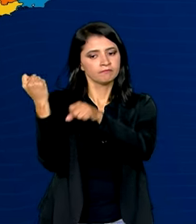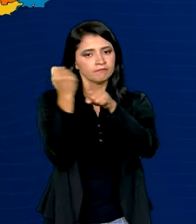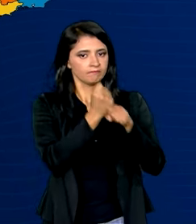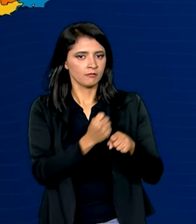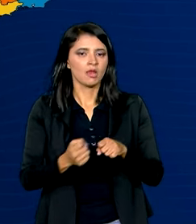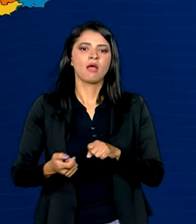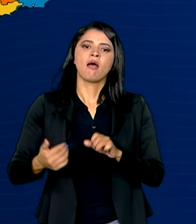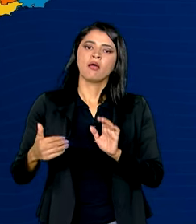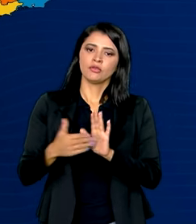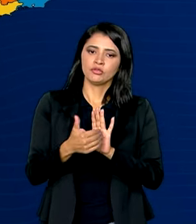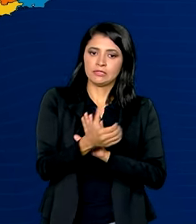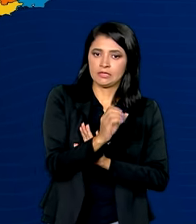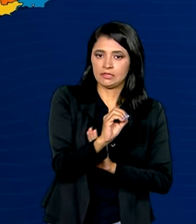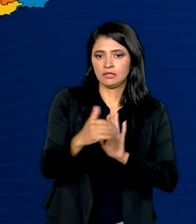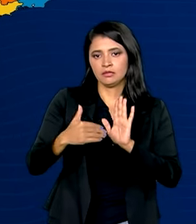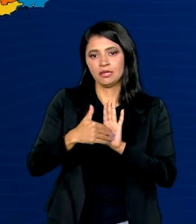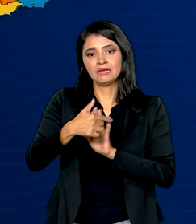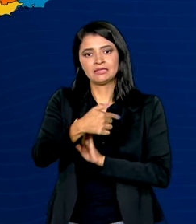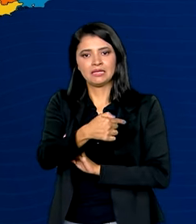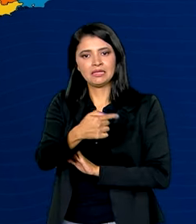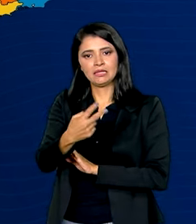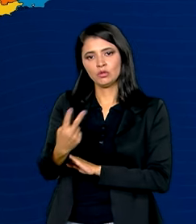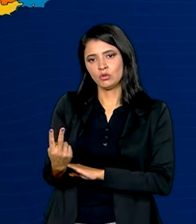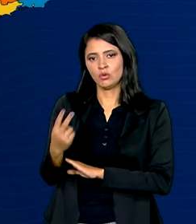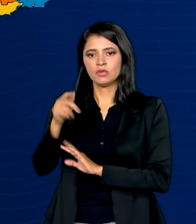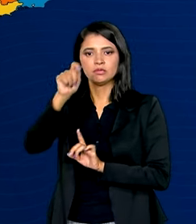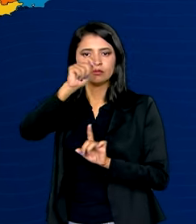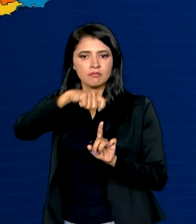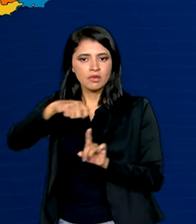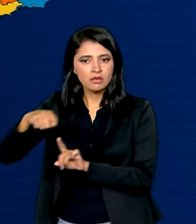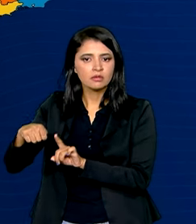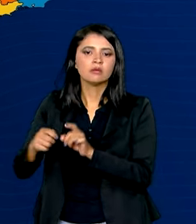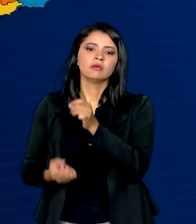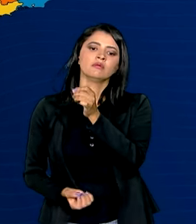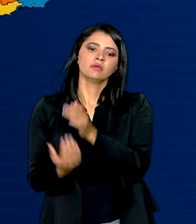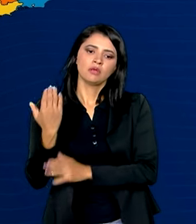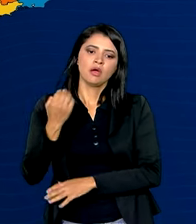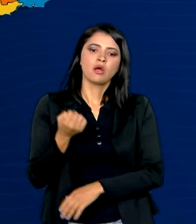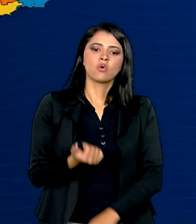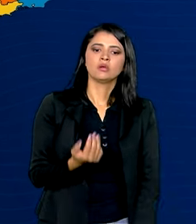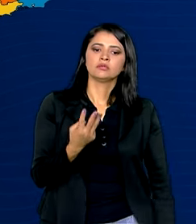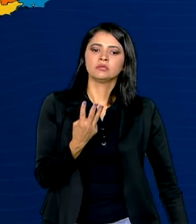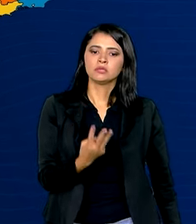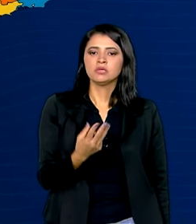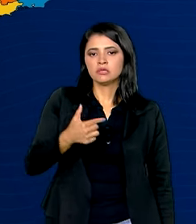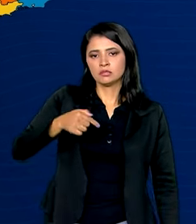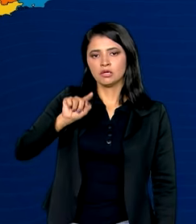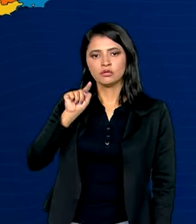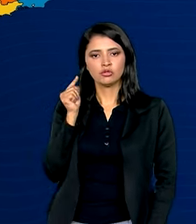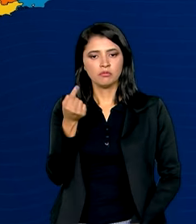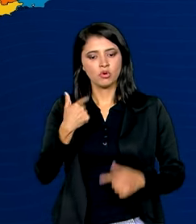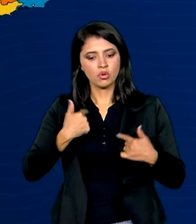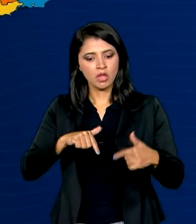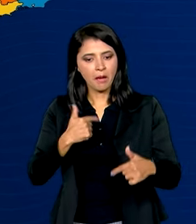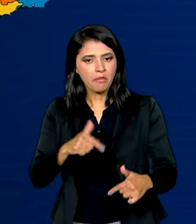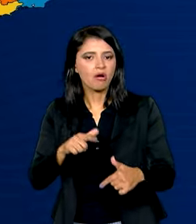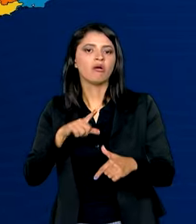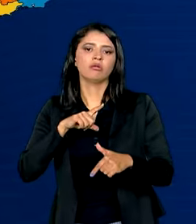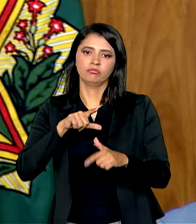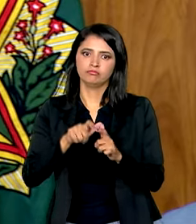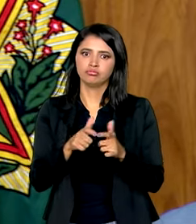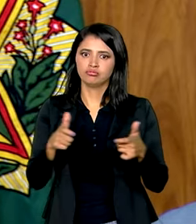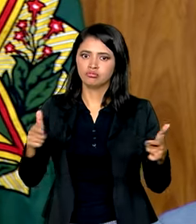durar de 60 a 72 meses e devem criar quase 37 mil empregos diretos e